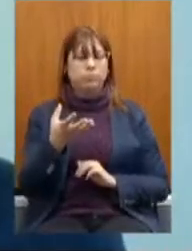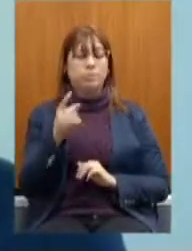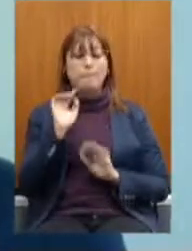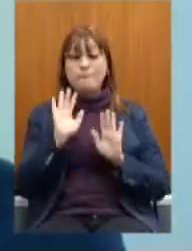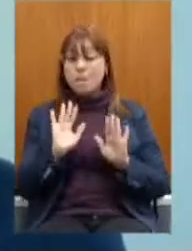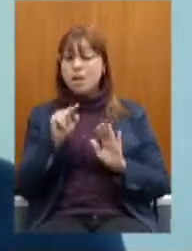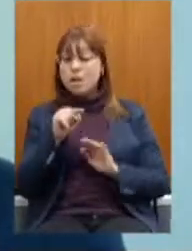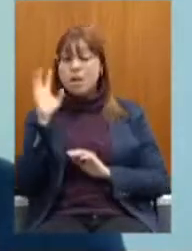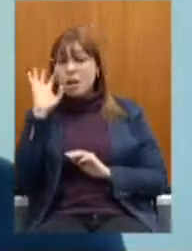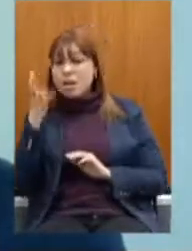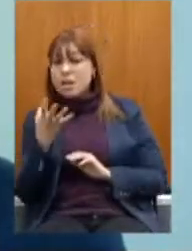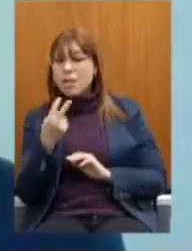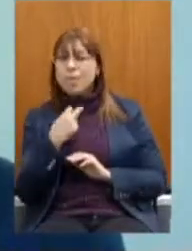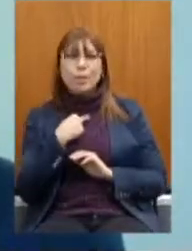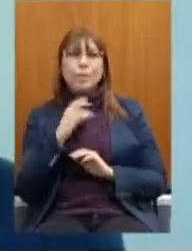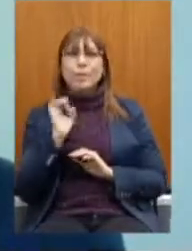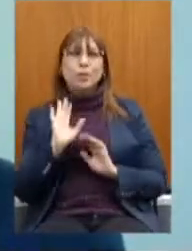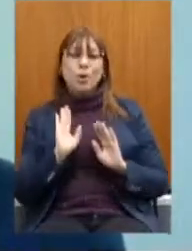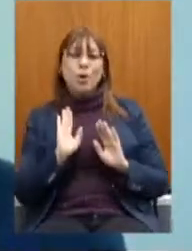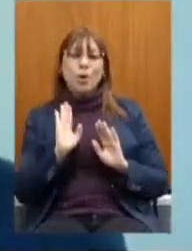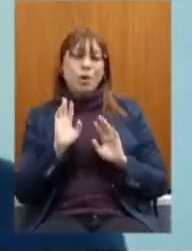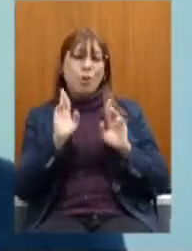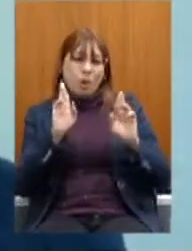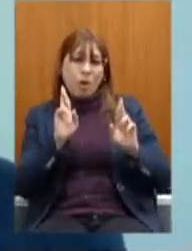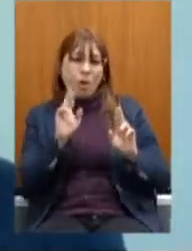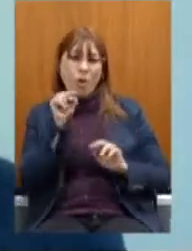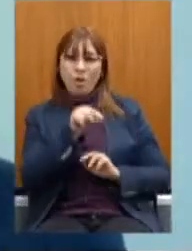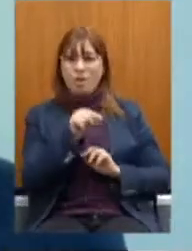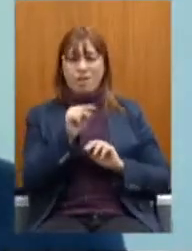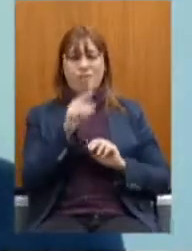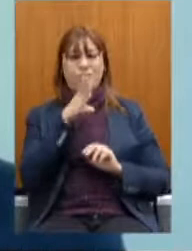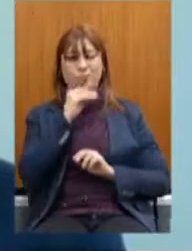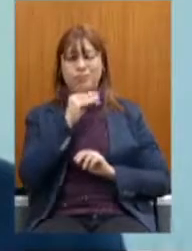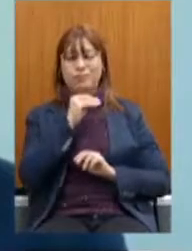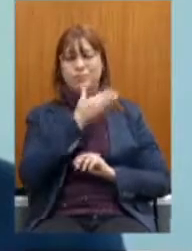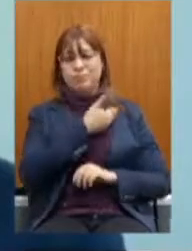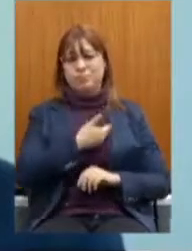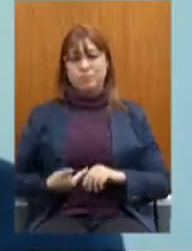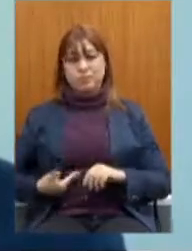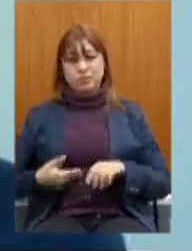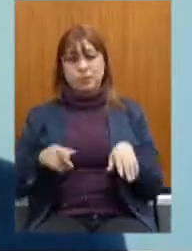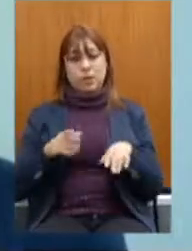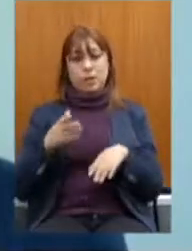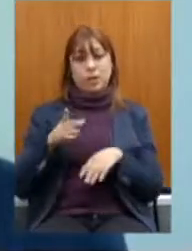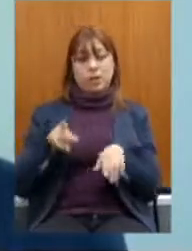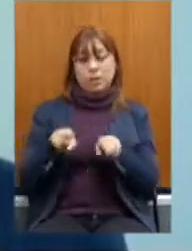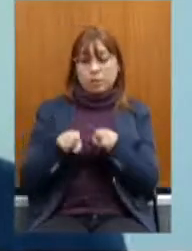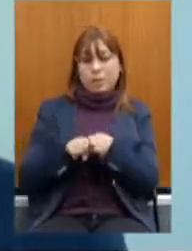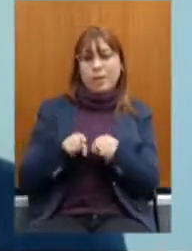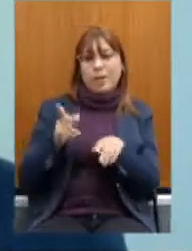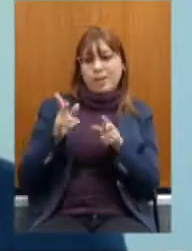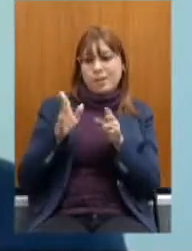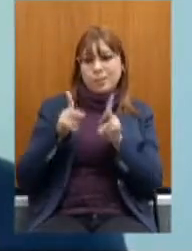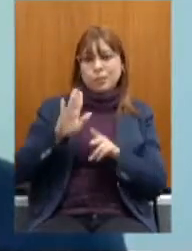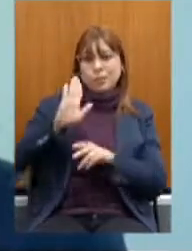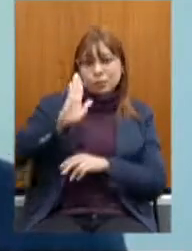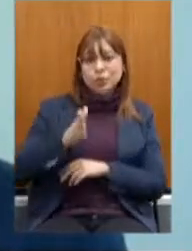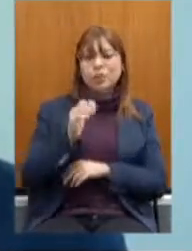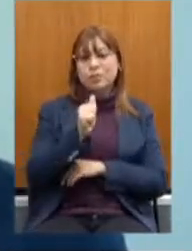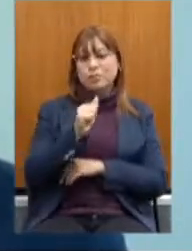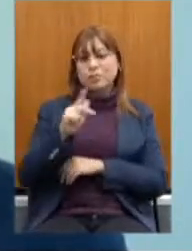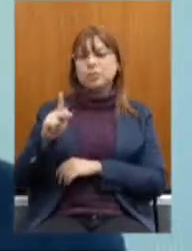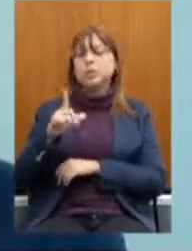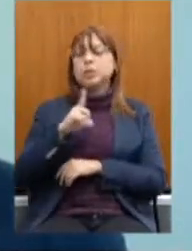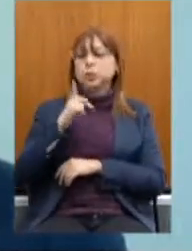Somente a cargo Do servidor Nem daquele Que já está Aposentado Que tem As suas